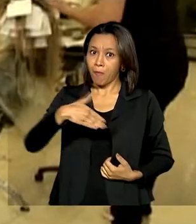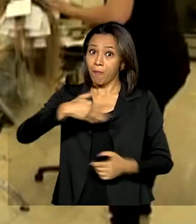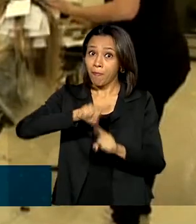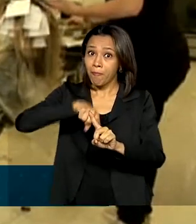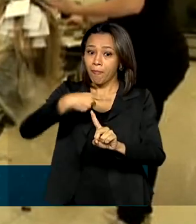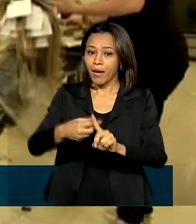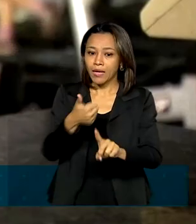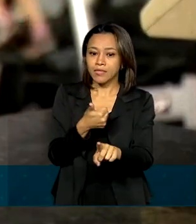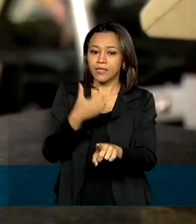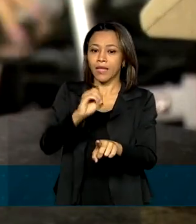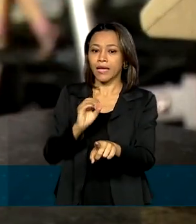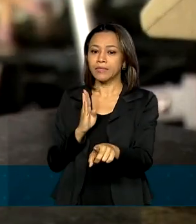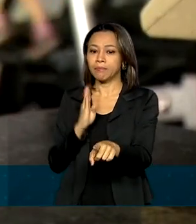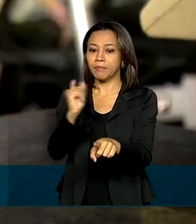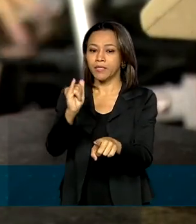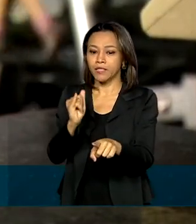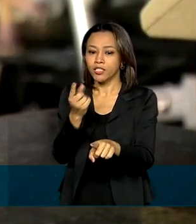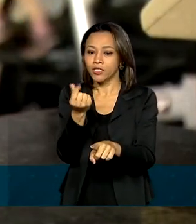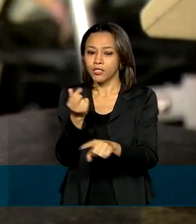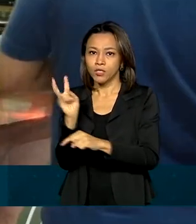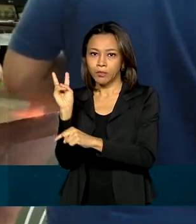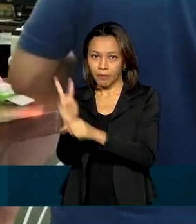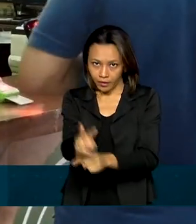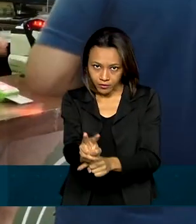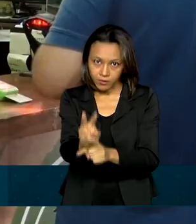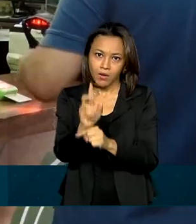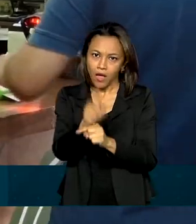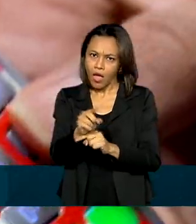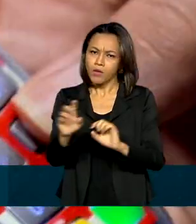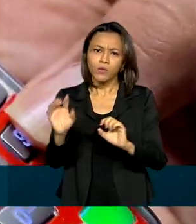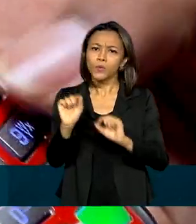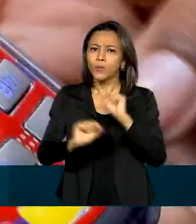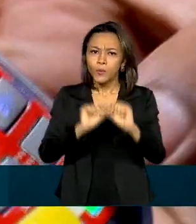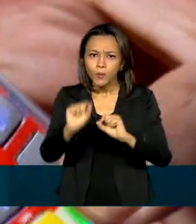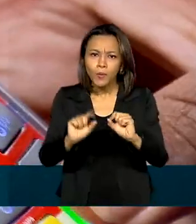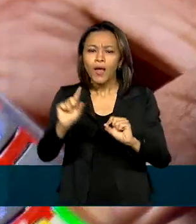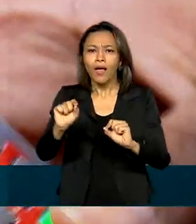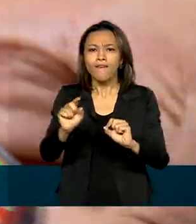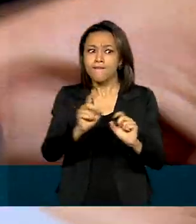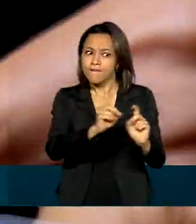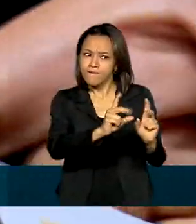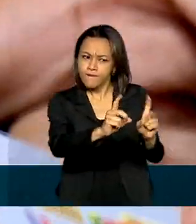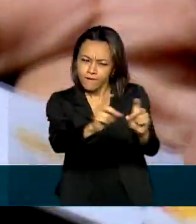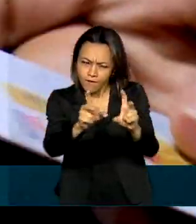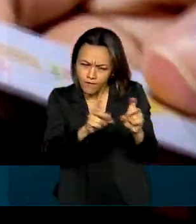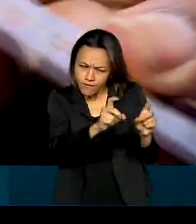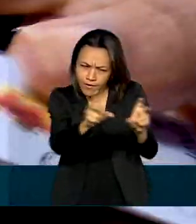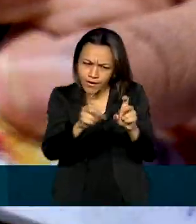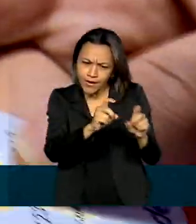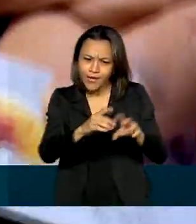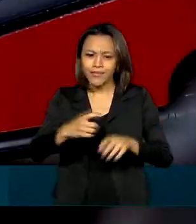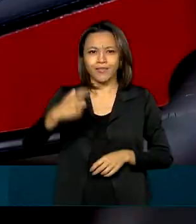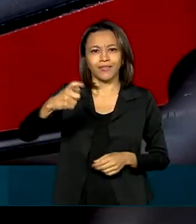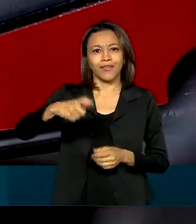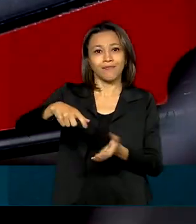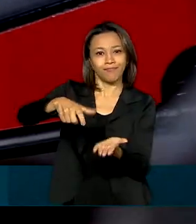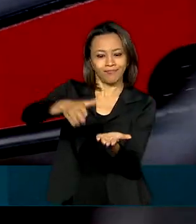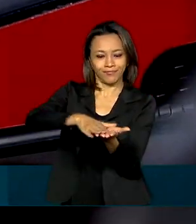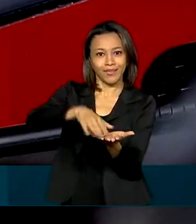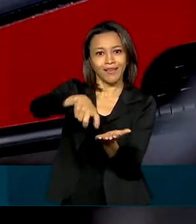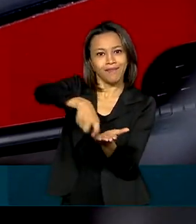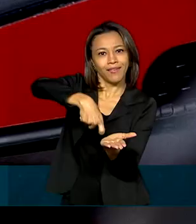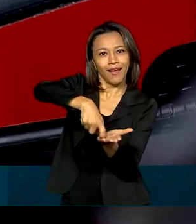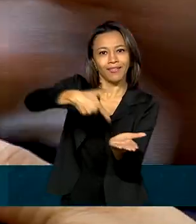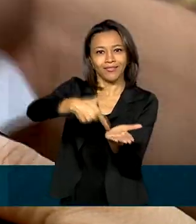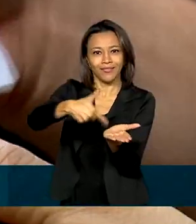bilhões de reais em empréstimos. A garantia será os valores das vendas feitas por meio das maquininhas de cartões, um